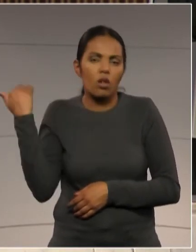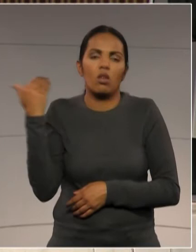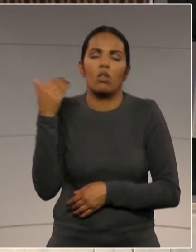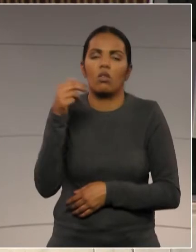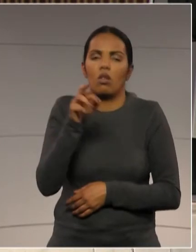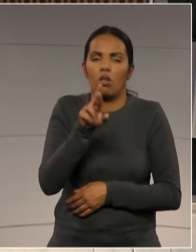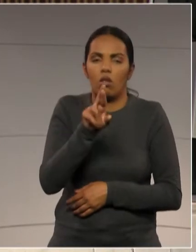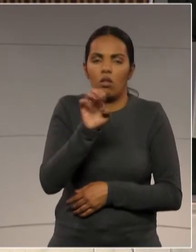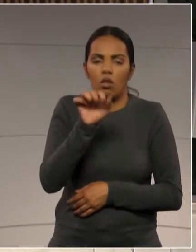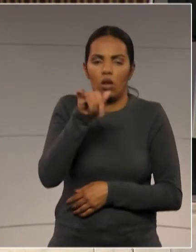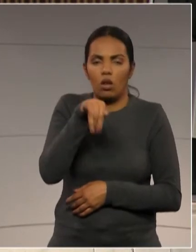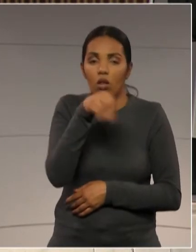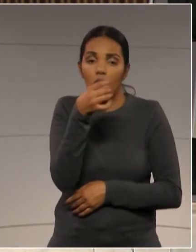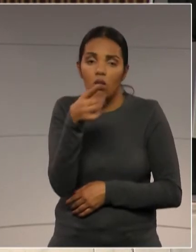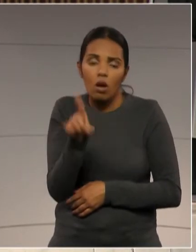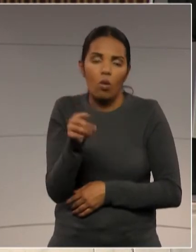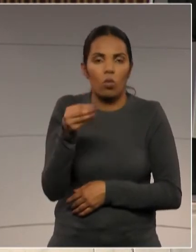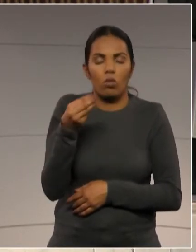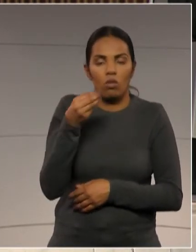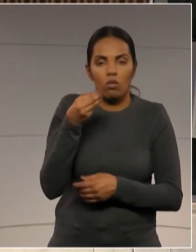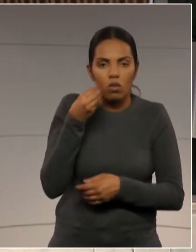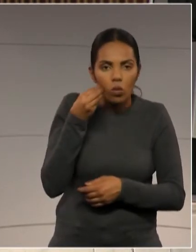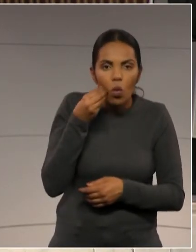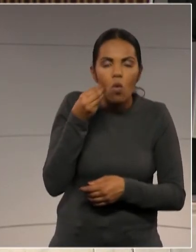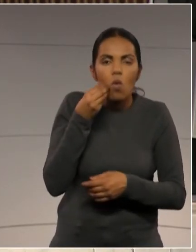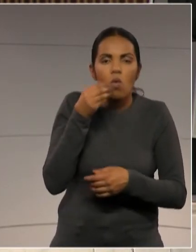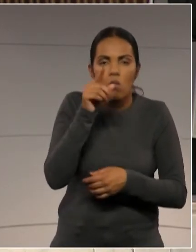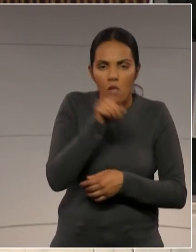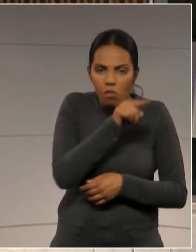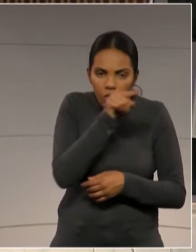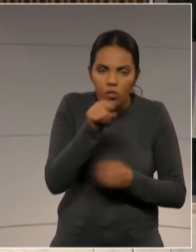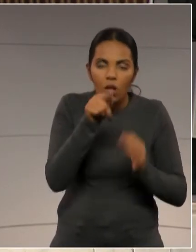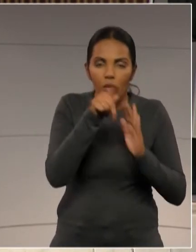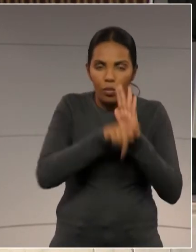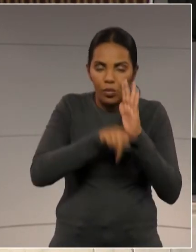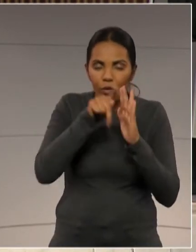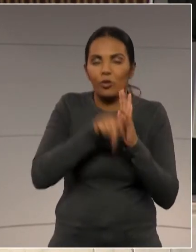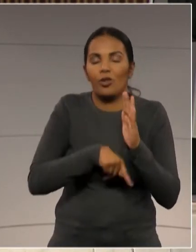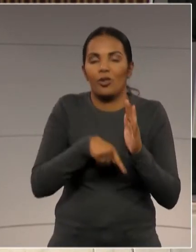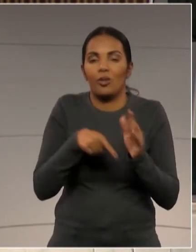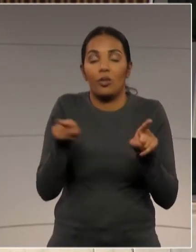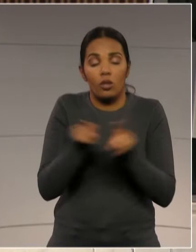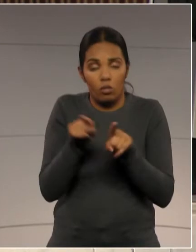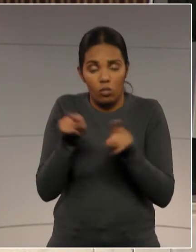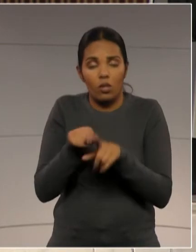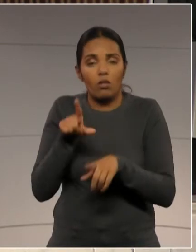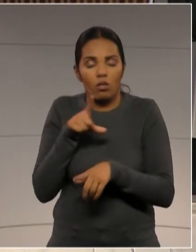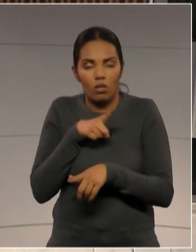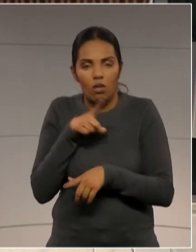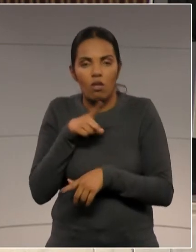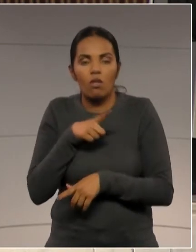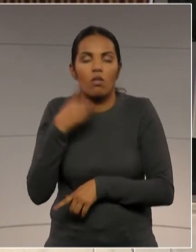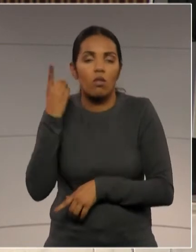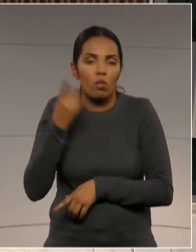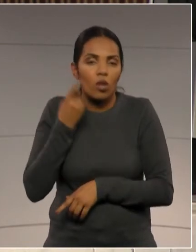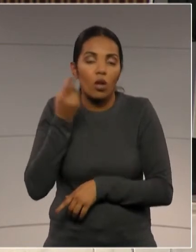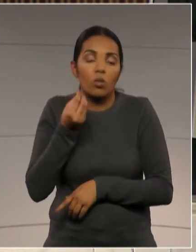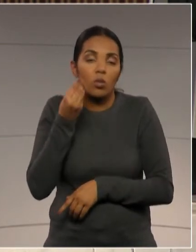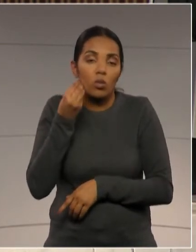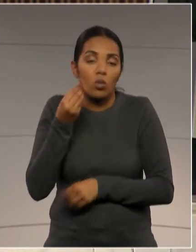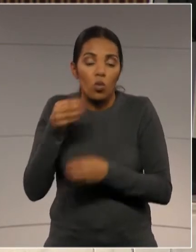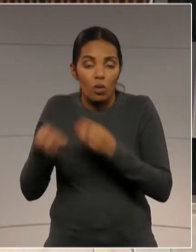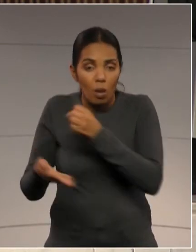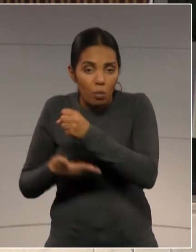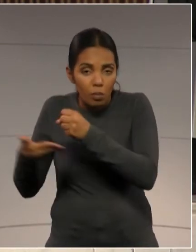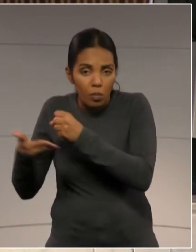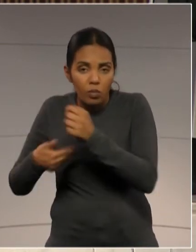vários deputados se envolveram nesse processo diretamente, além, obviamente, dos deputados ligados ao governo. Mas, desde o início, senhor